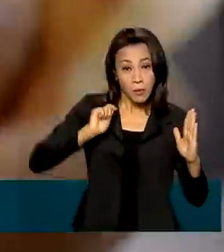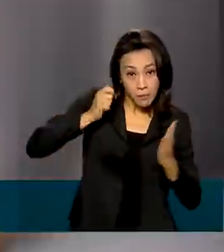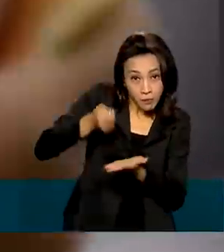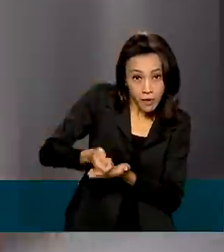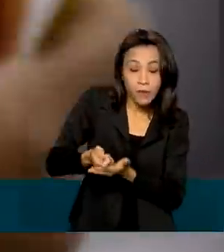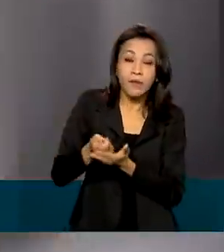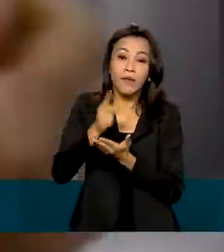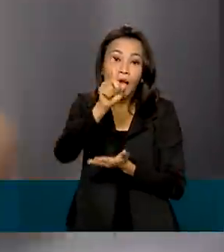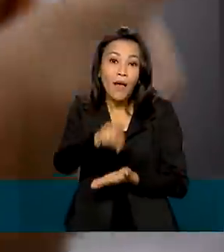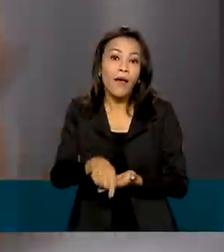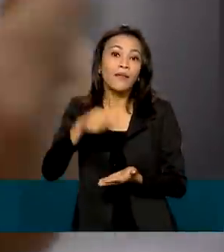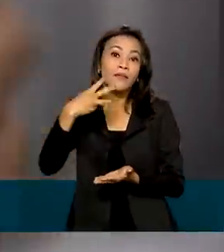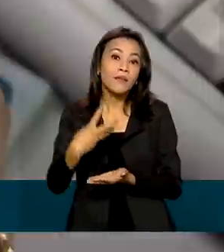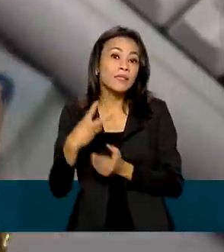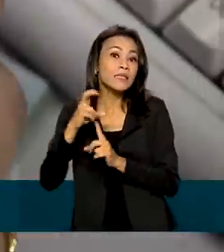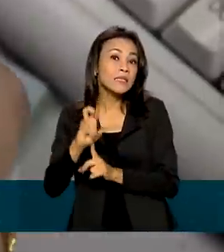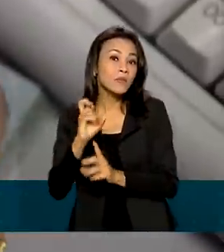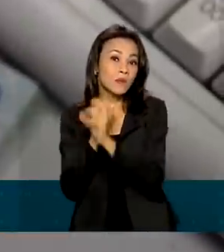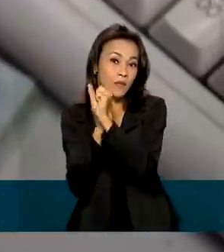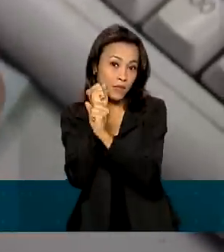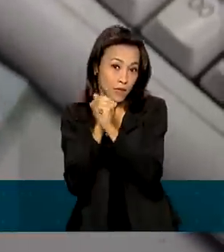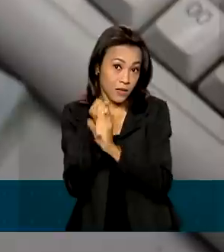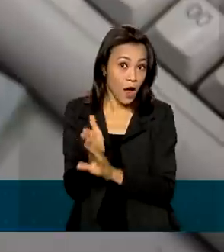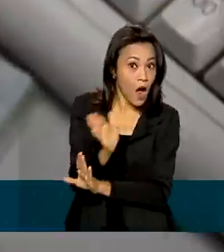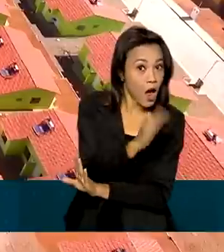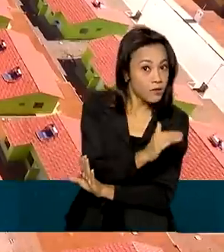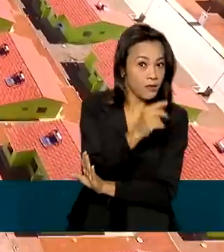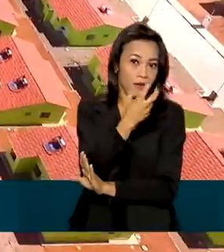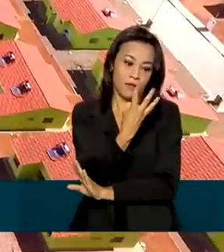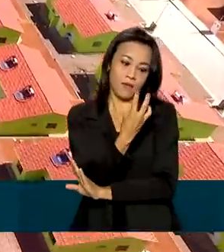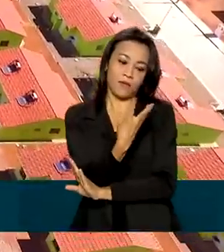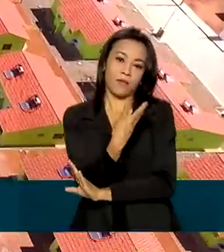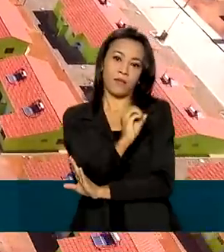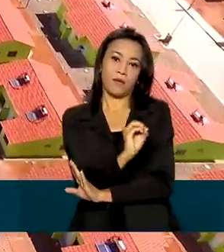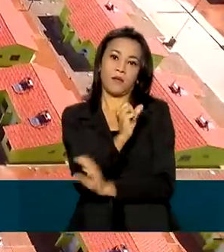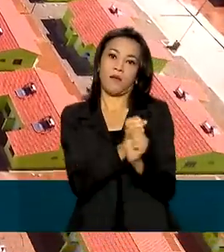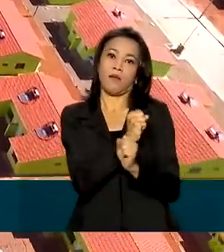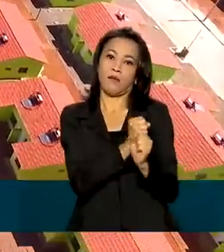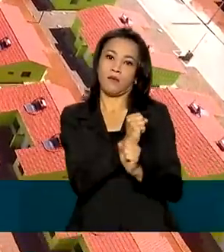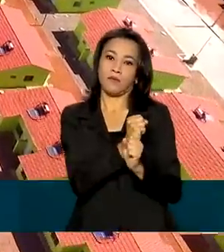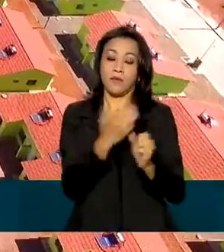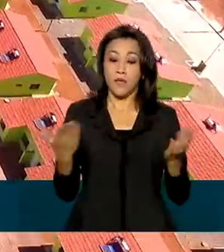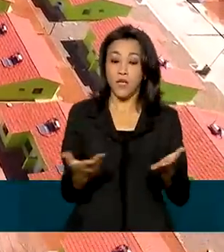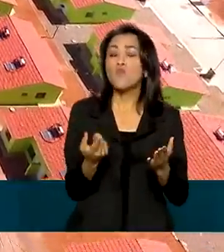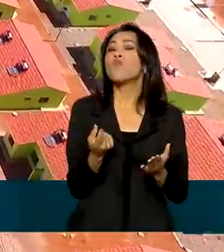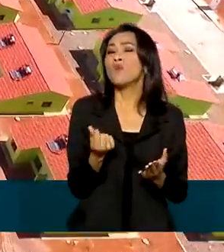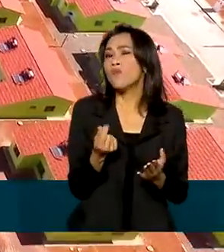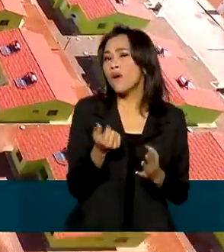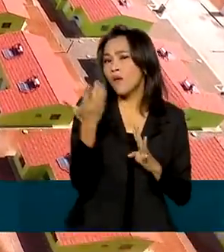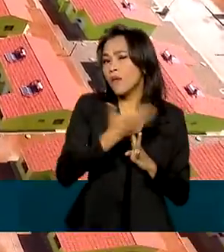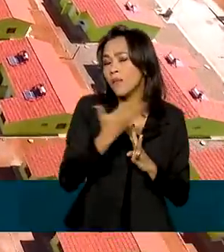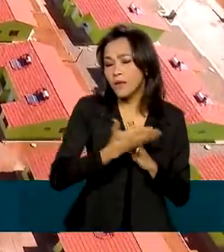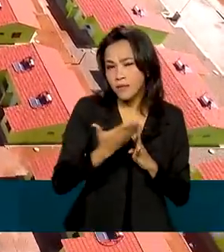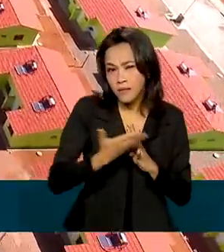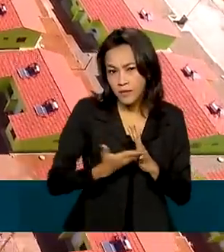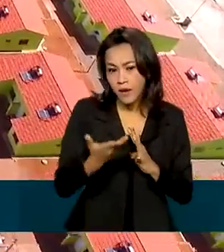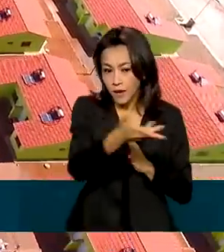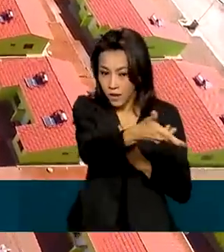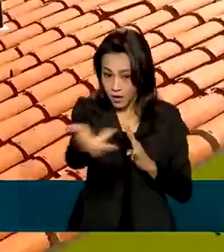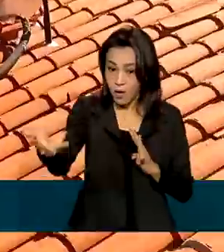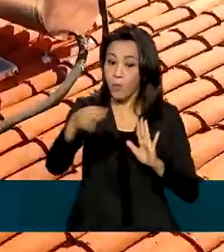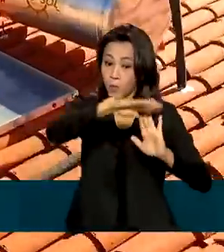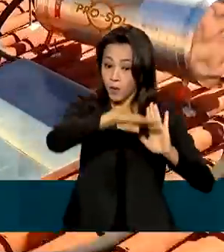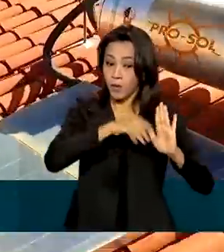passa a ser de 35 anos em vez de 30. E o valor da prestação da parcela do Programa de Habitação do Governo